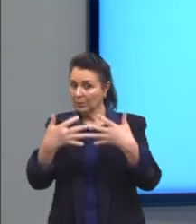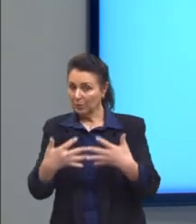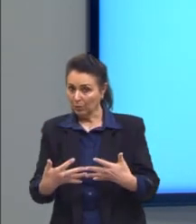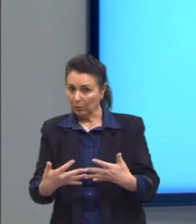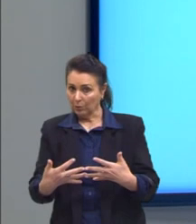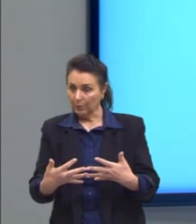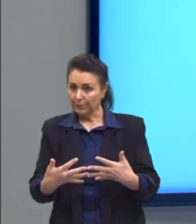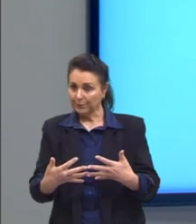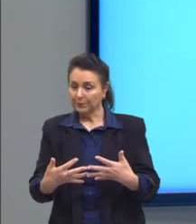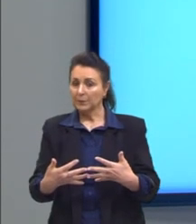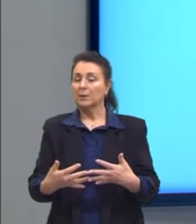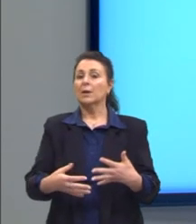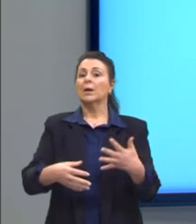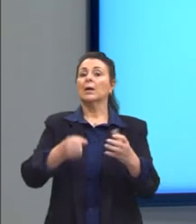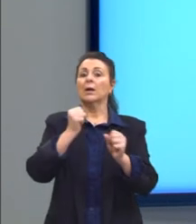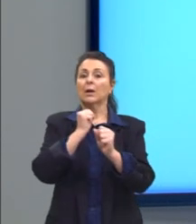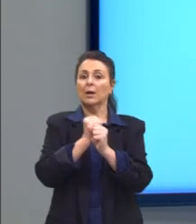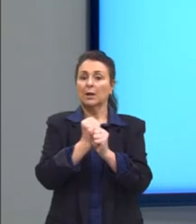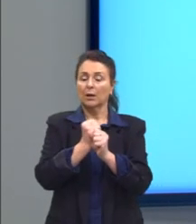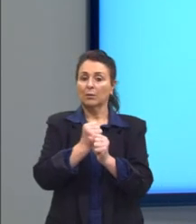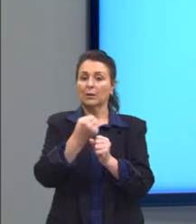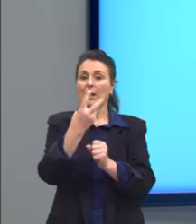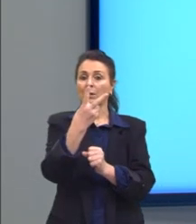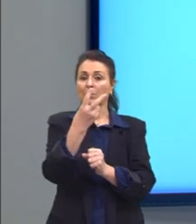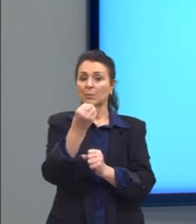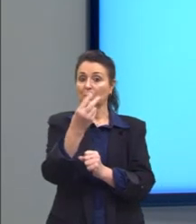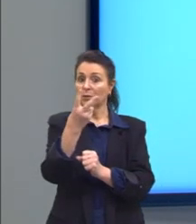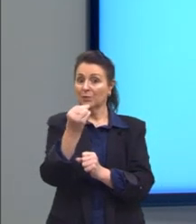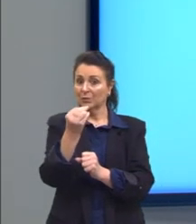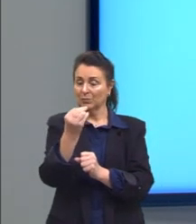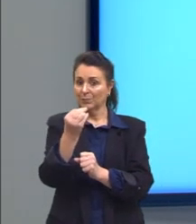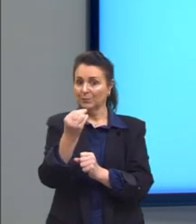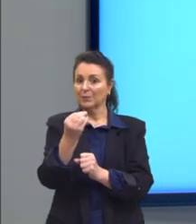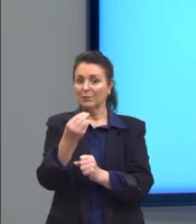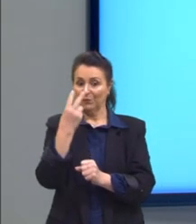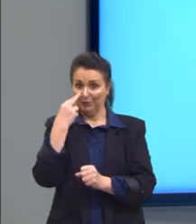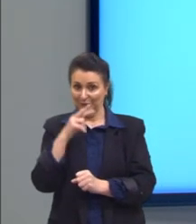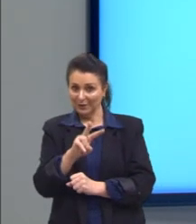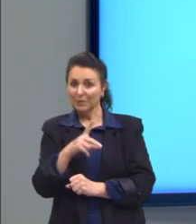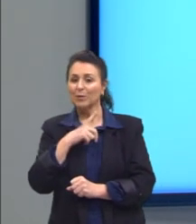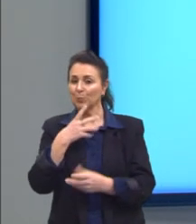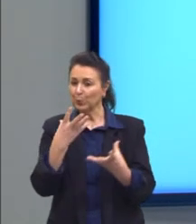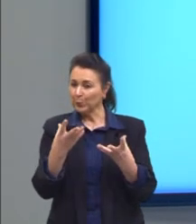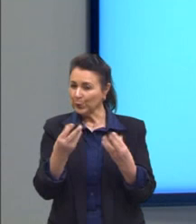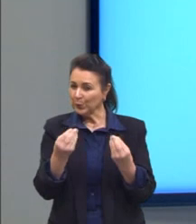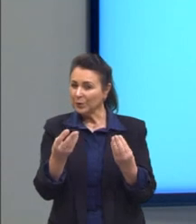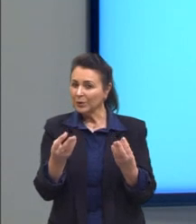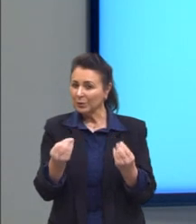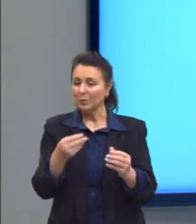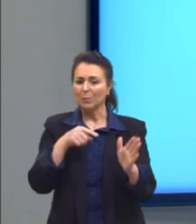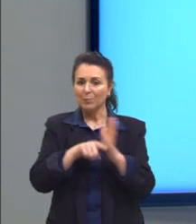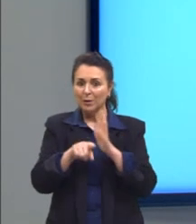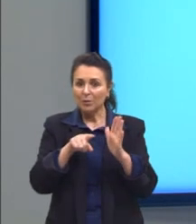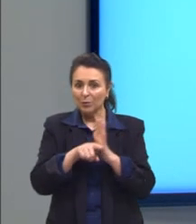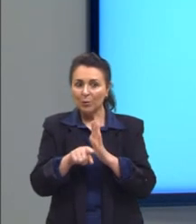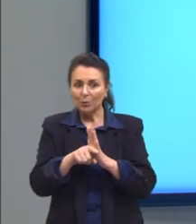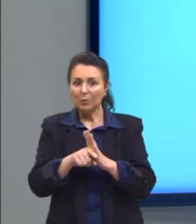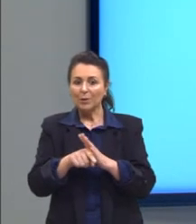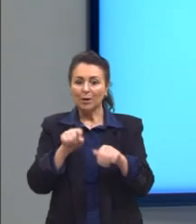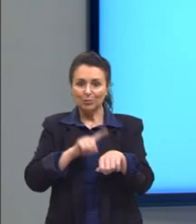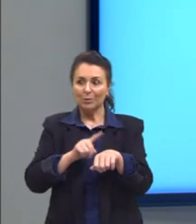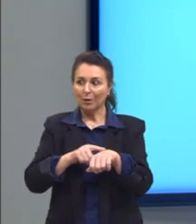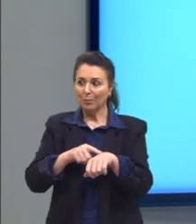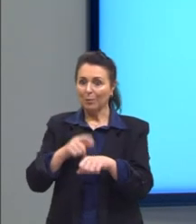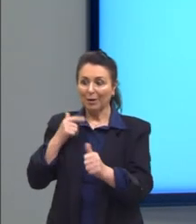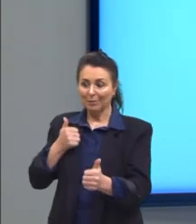Questão aí tirada do Enem 2020. Vocês viram que tem bastante coisa do Enem 2020. Eu procurei questões mais recentes para a gente